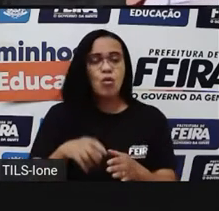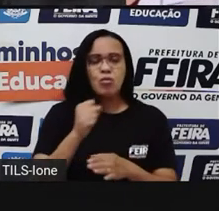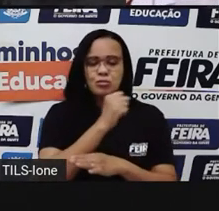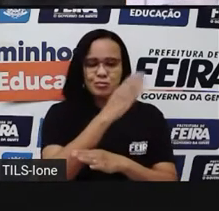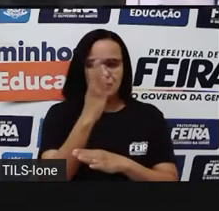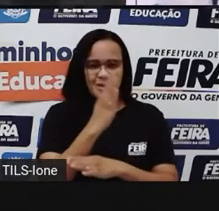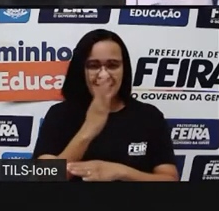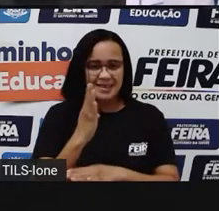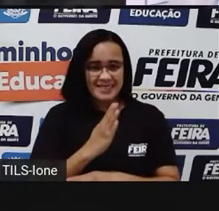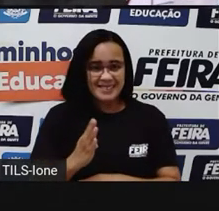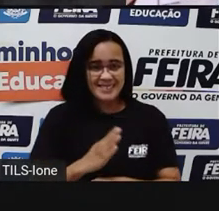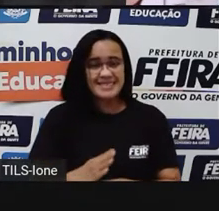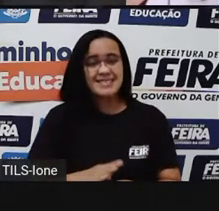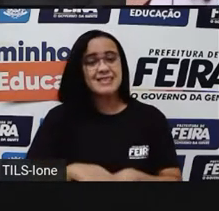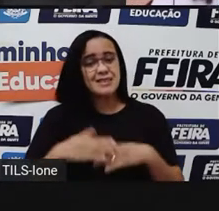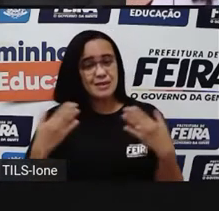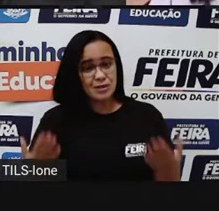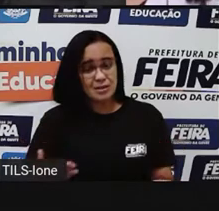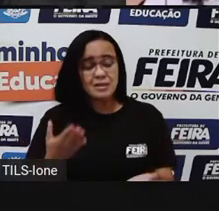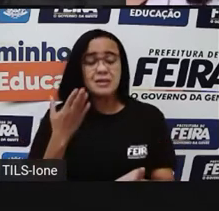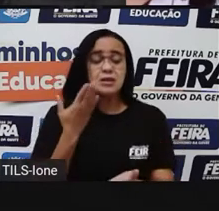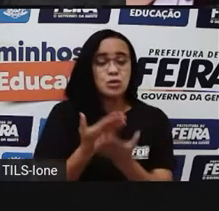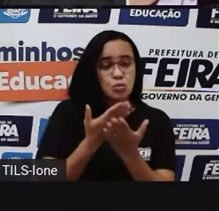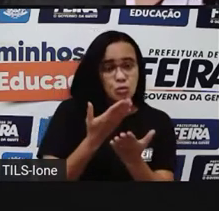a gente começou a estudar as lendas.